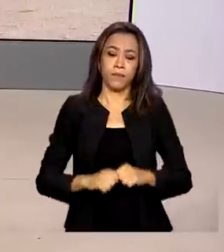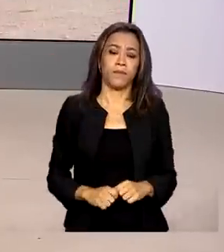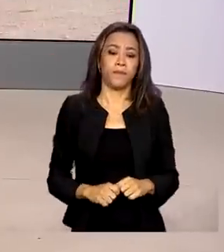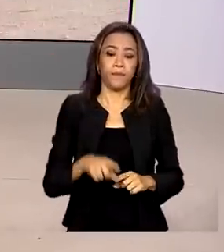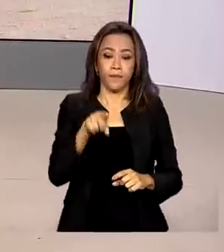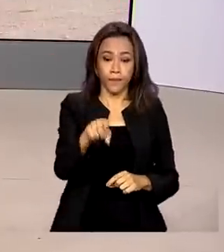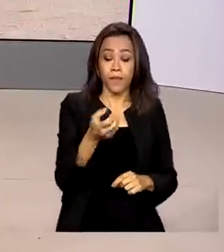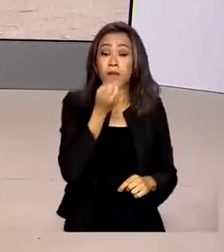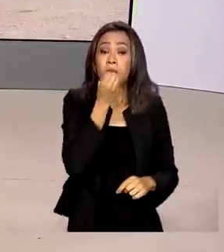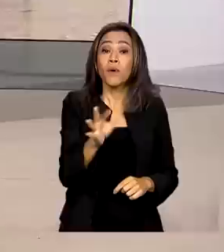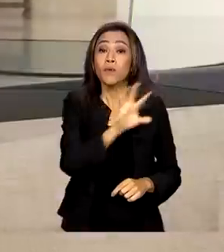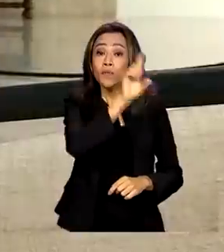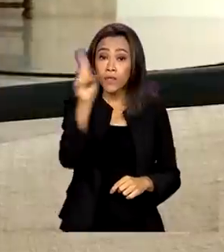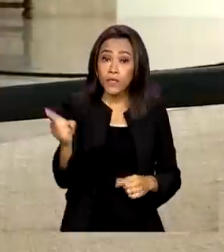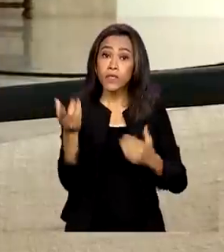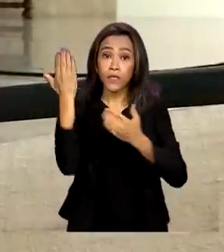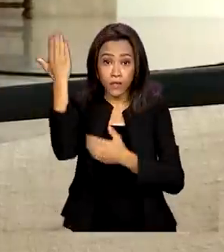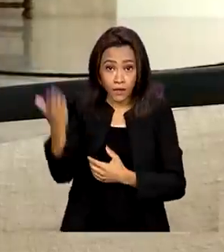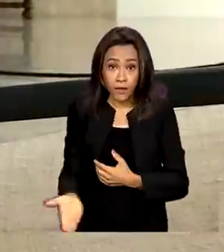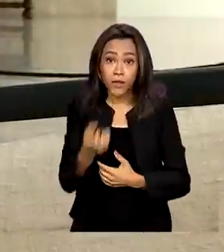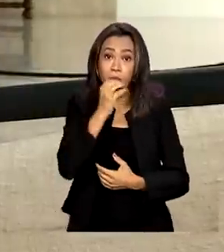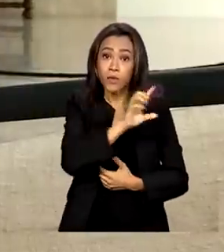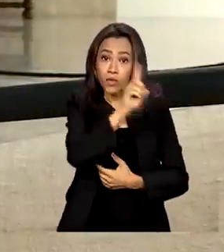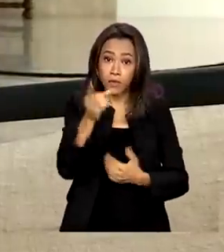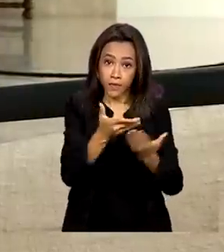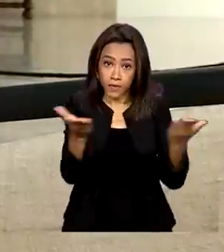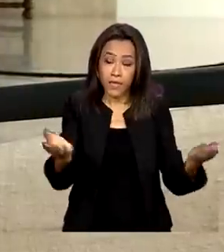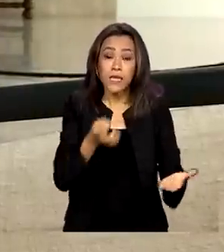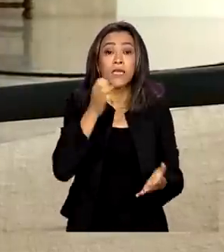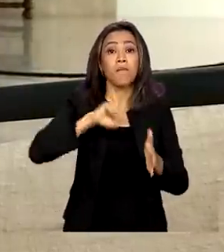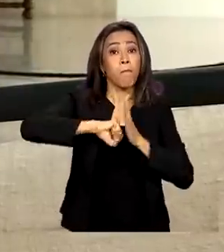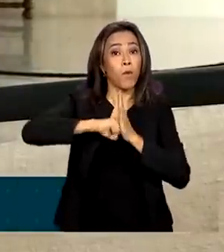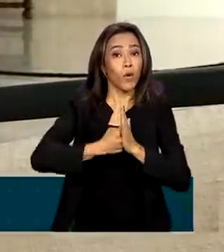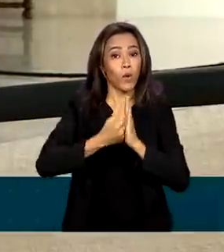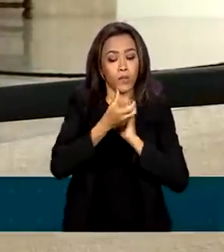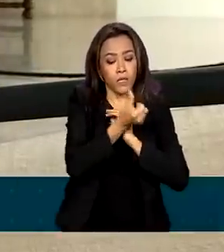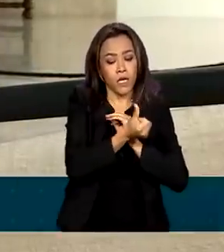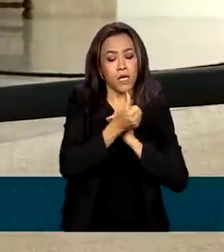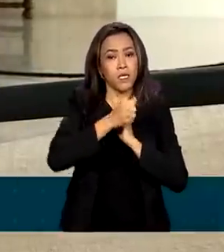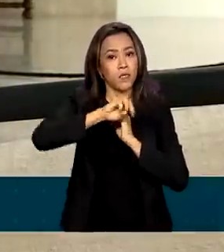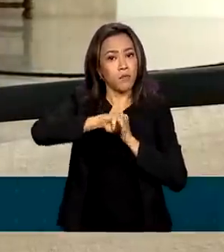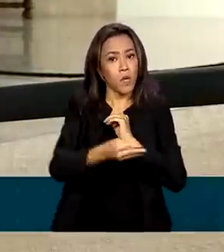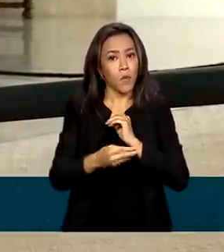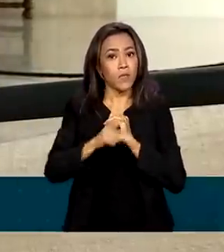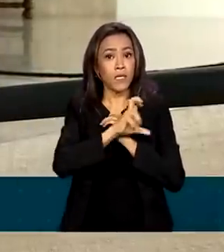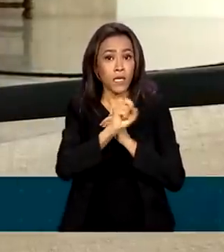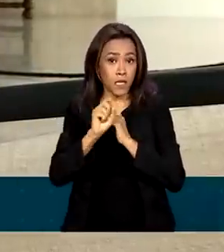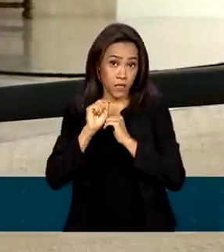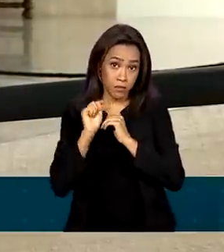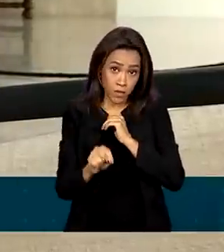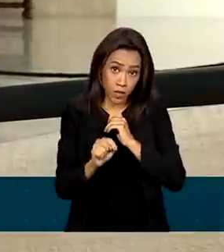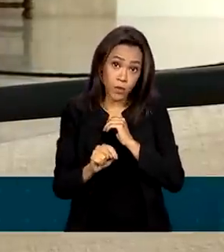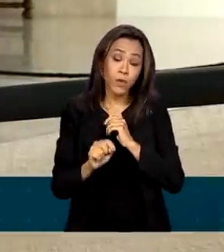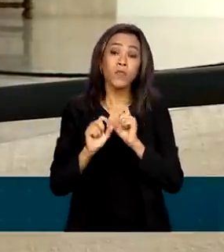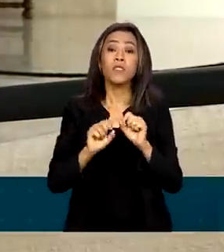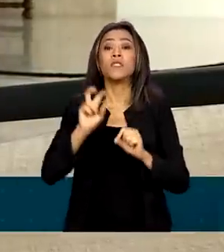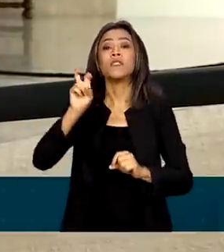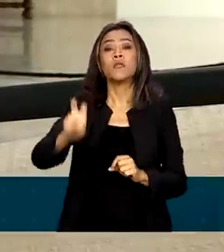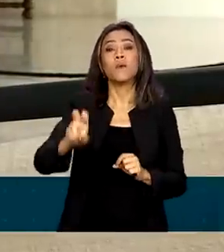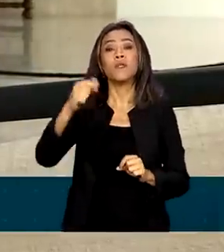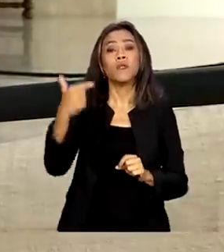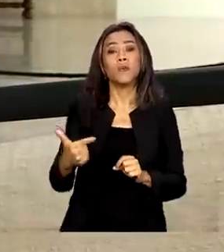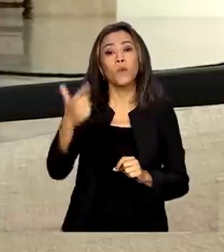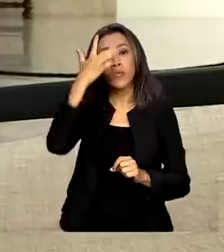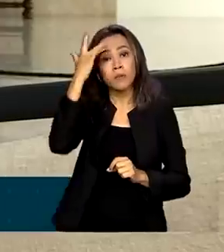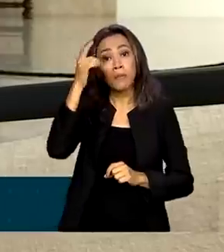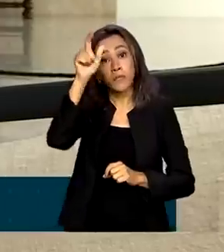dia para você e bom dia a todos. Estão bloqueados 6 milhões e 500 mil reais em bens de 52 pessoas